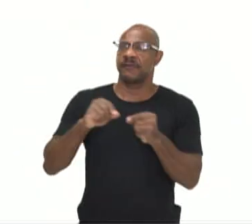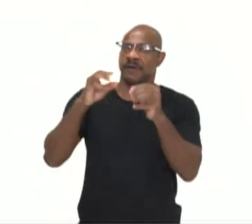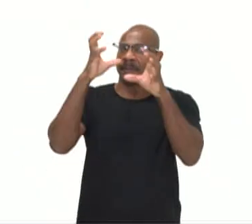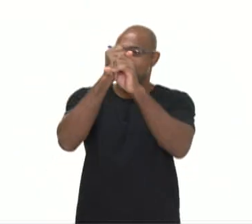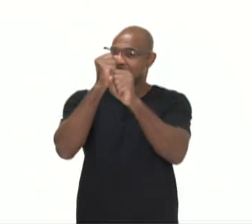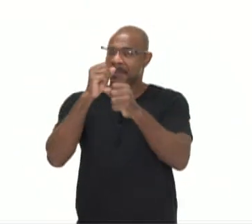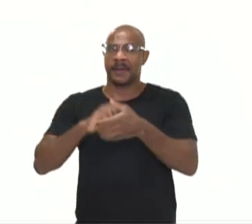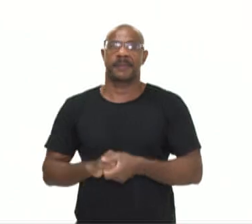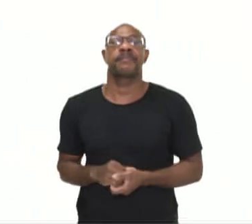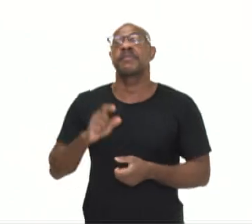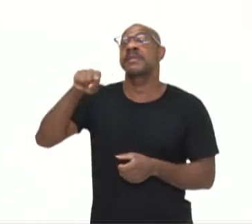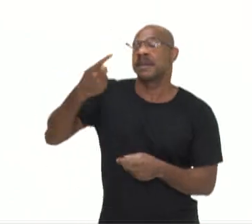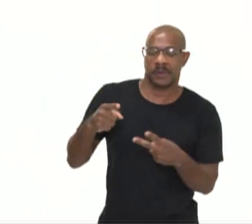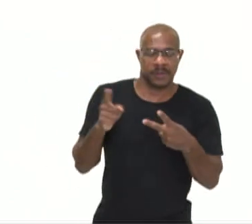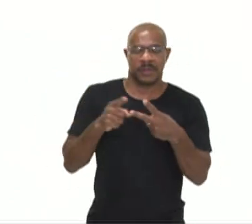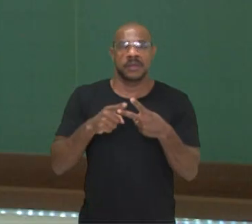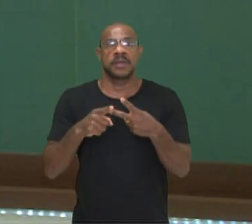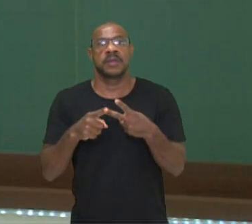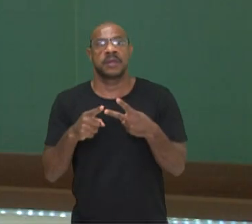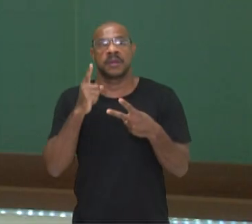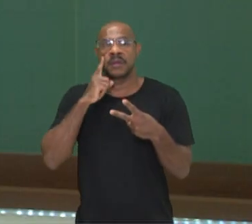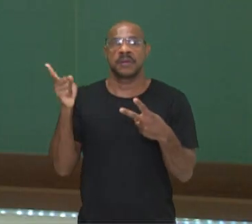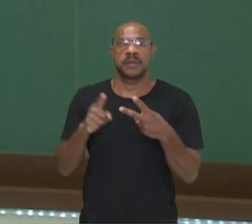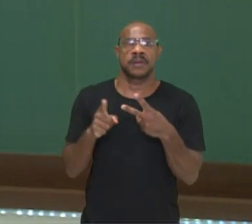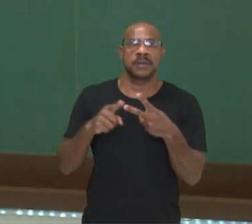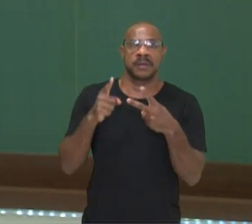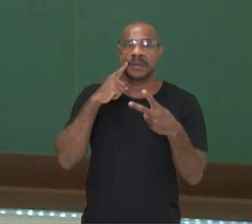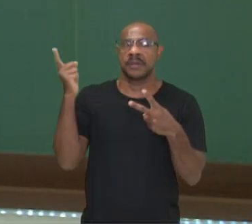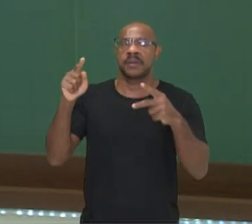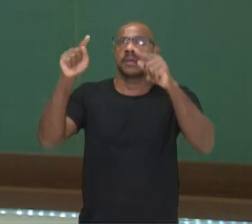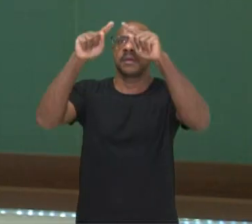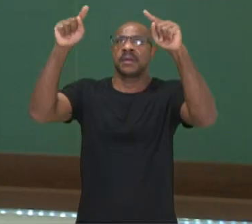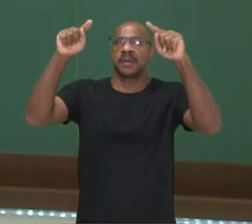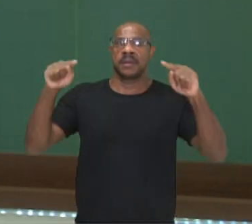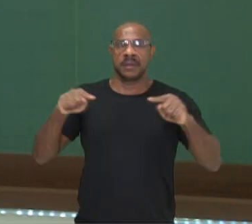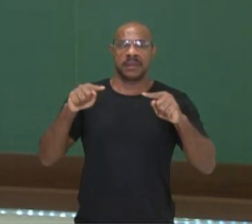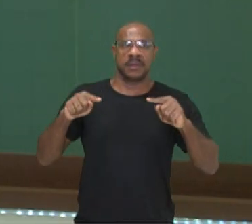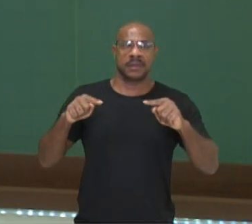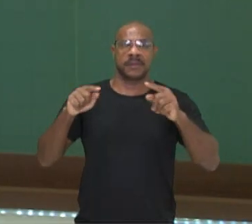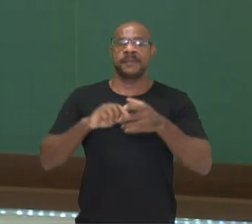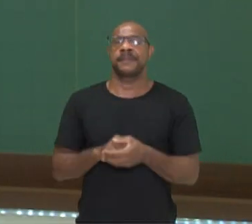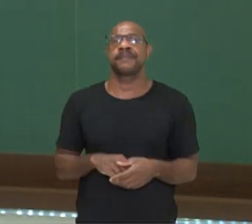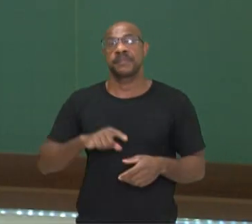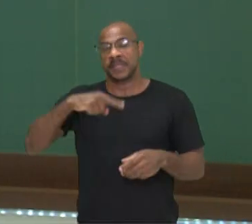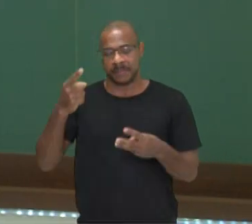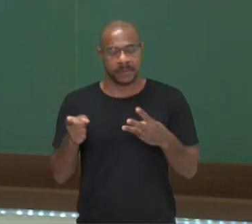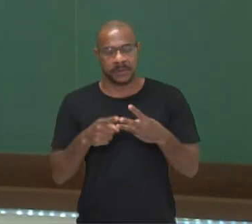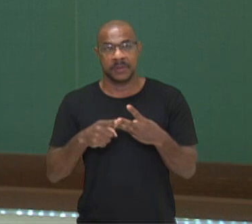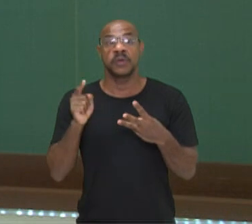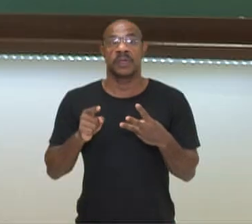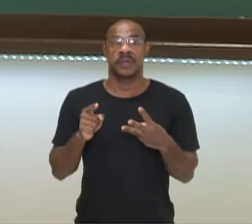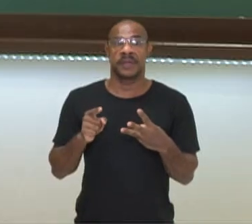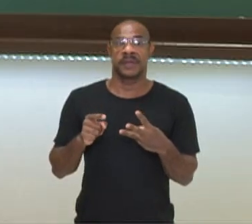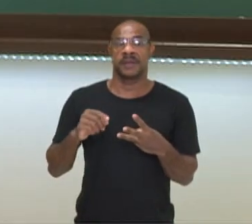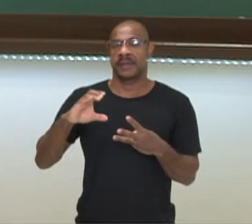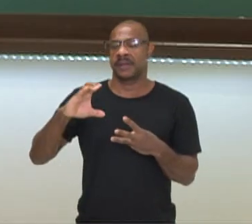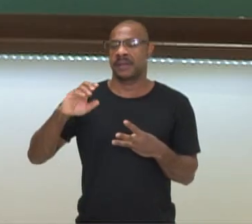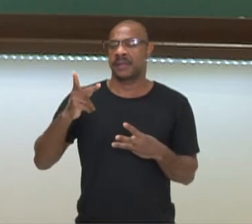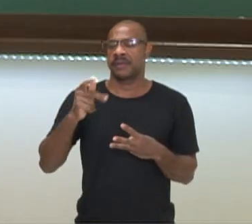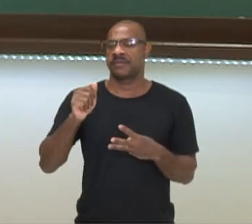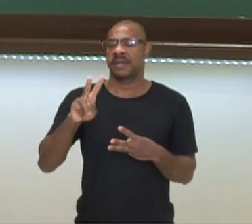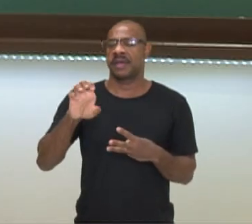colchetes. E por fim, os colchetes estão dentro da onde? Dentro das chaves. Então, primeiro